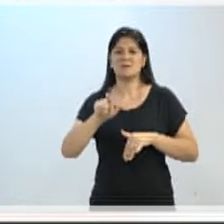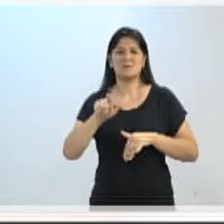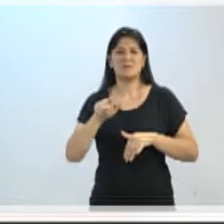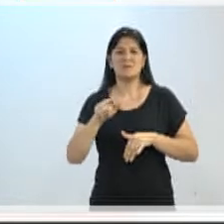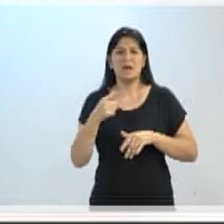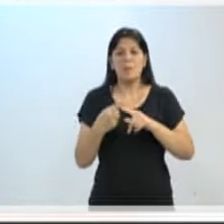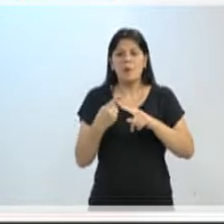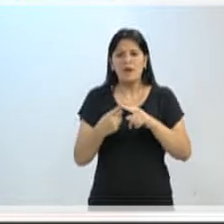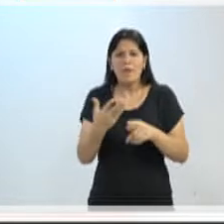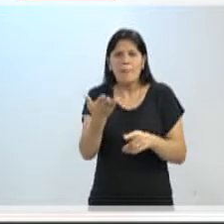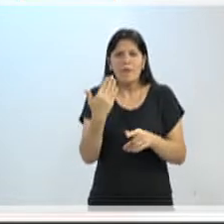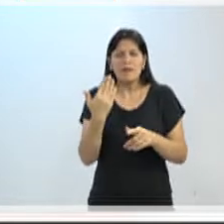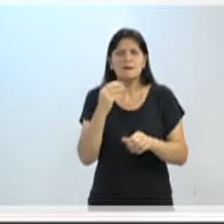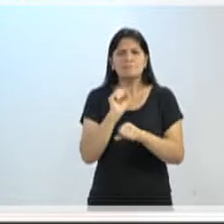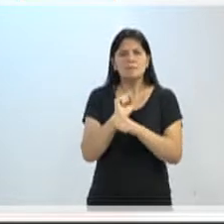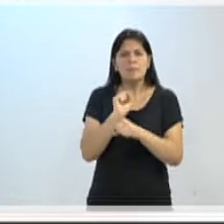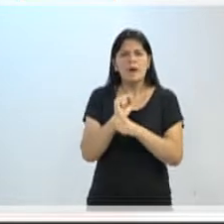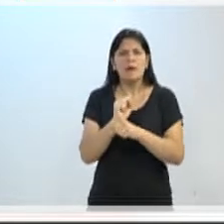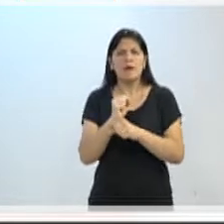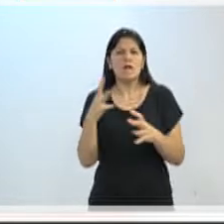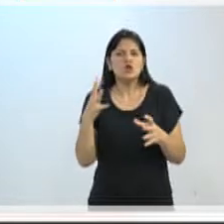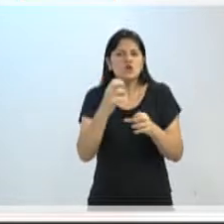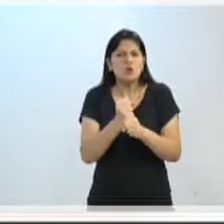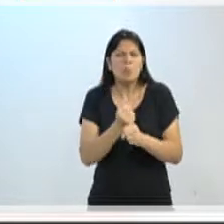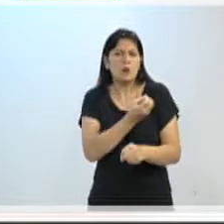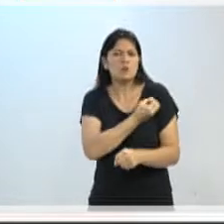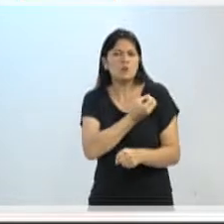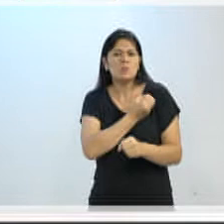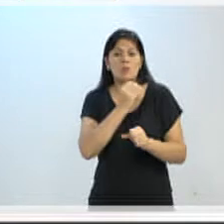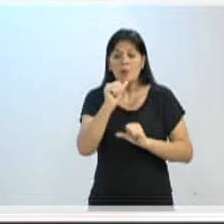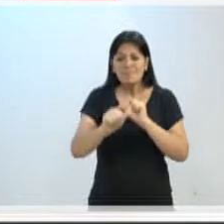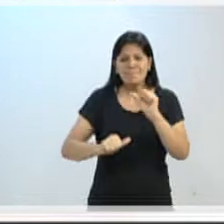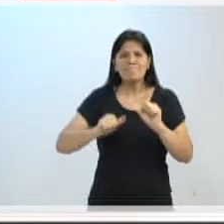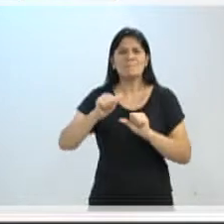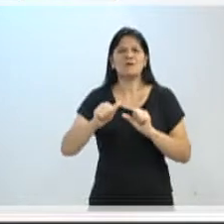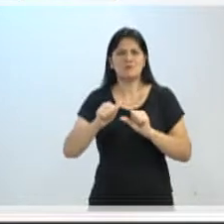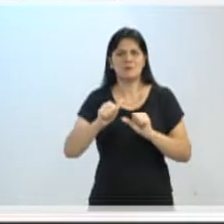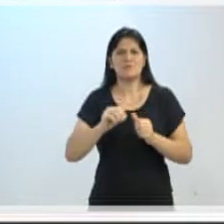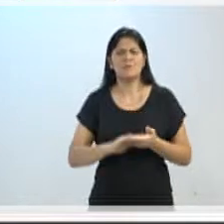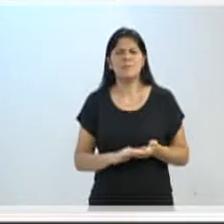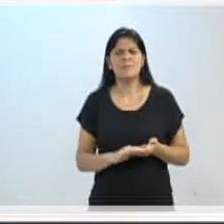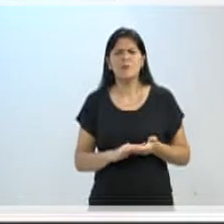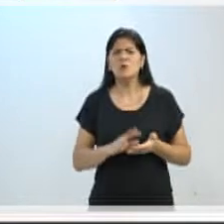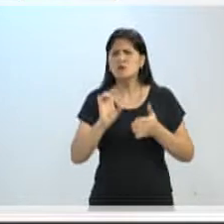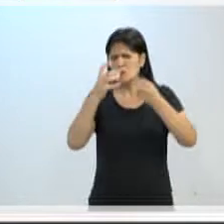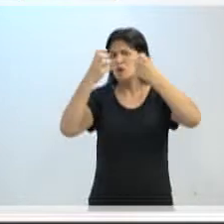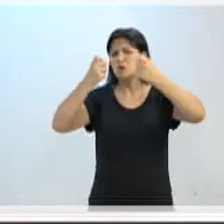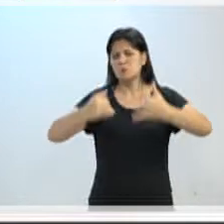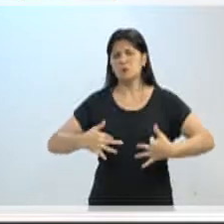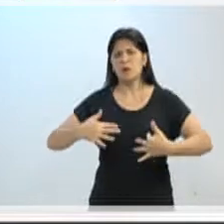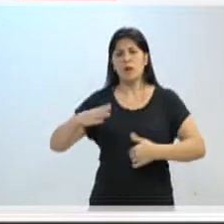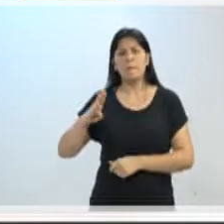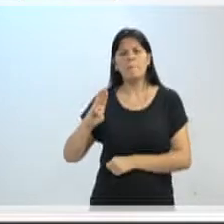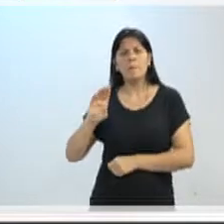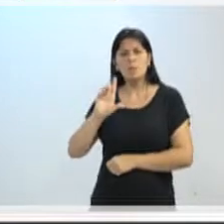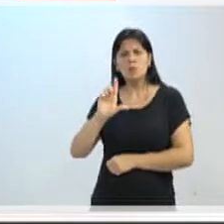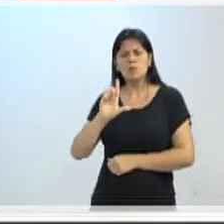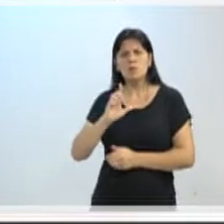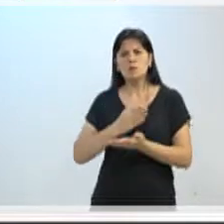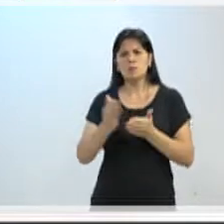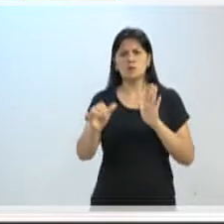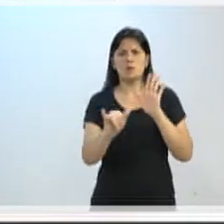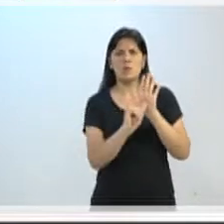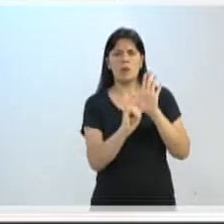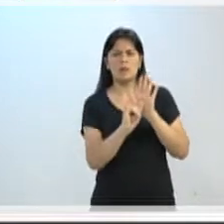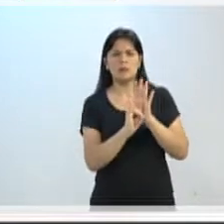a gente tem. Só para dizer assim, Bumenau, quando lançou o edital, previa mais ou menos 2 milhões e